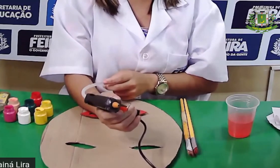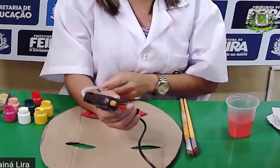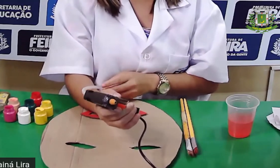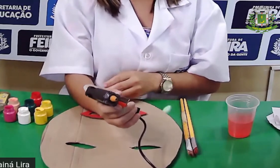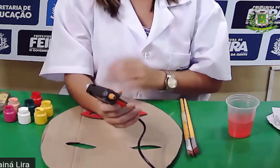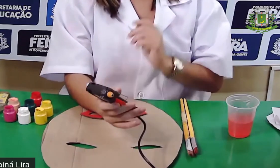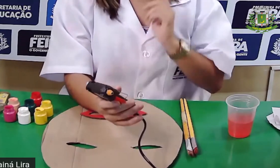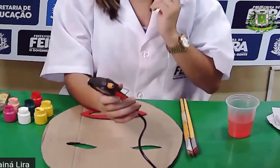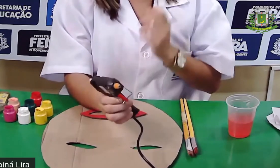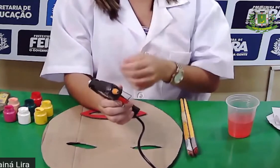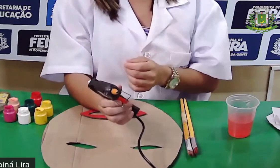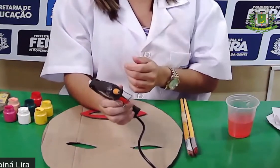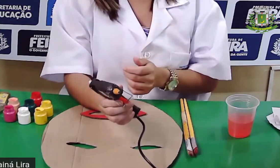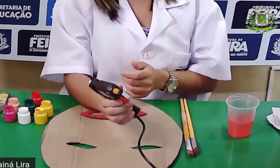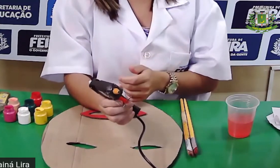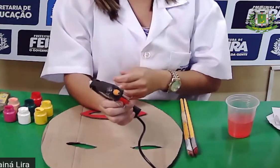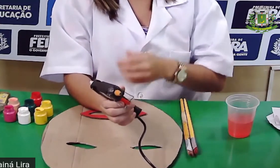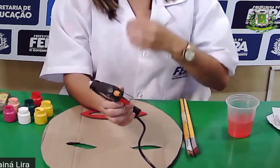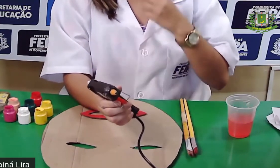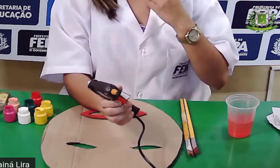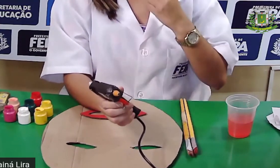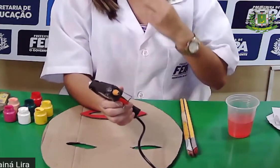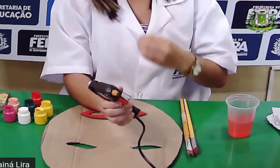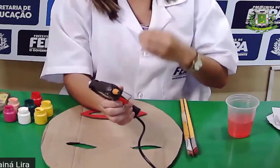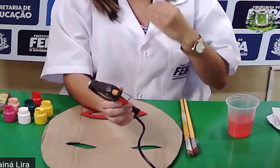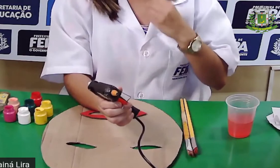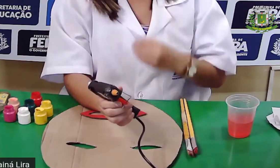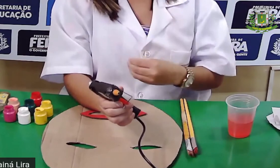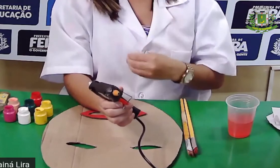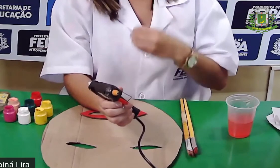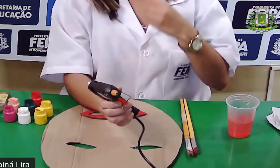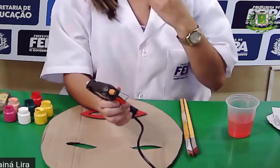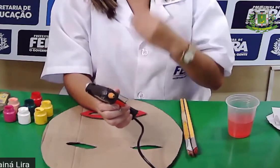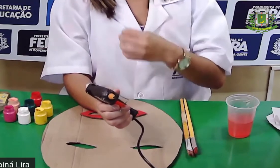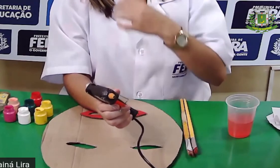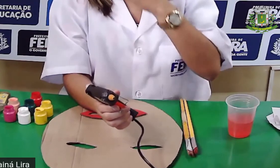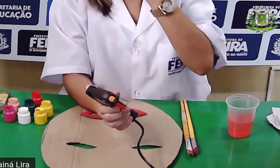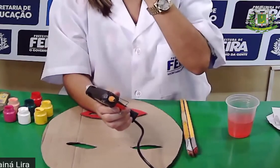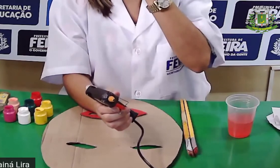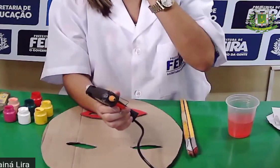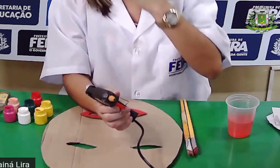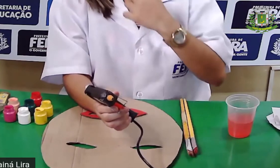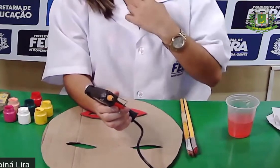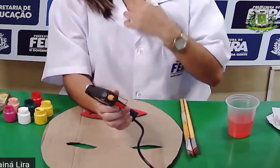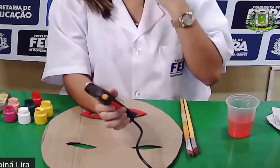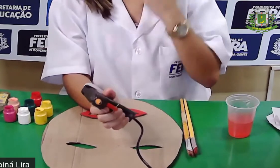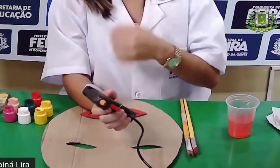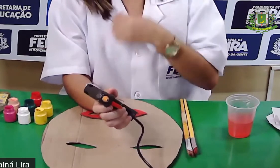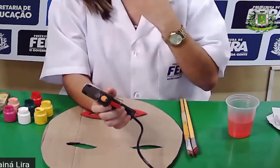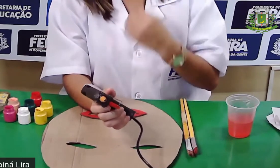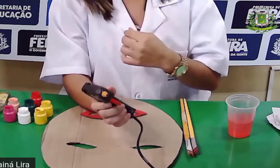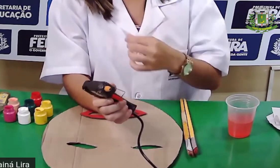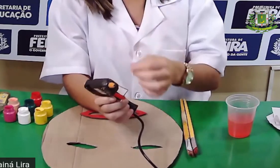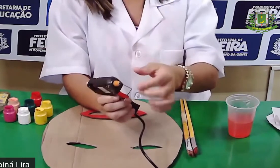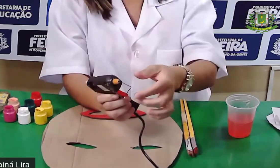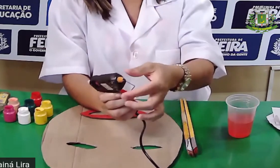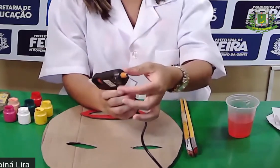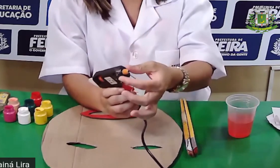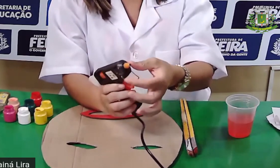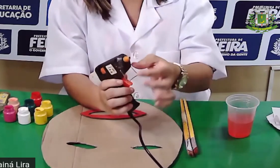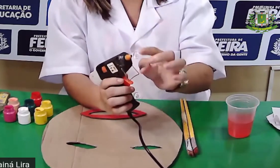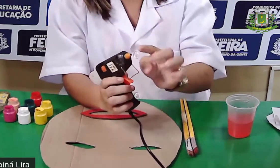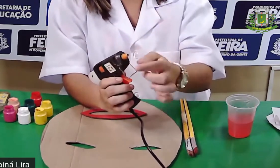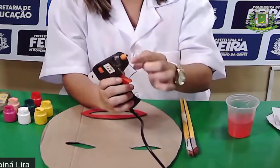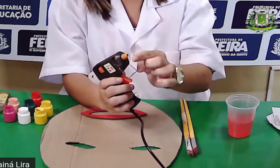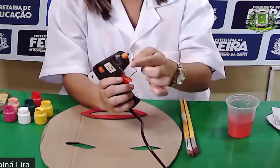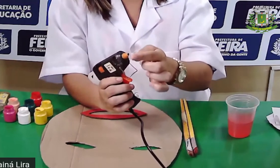em casa e forem utilizar, aí vai precisar pedir, né, ajuda aí a um adulto, porque